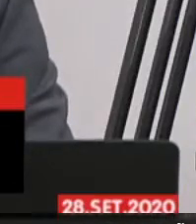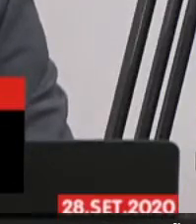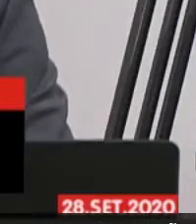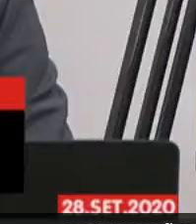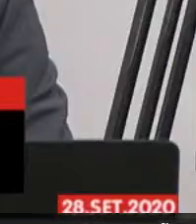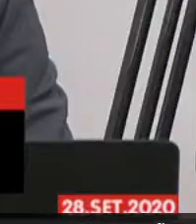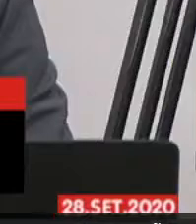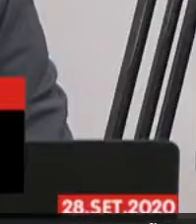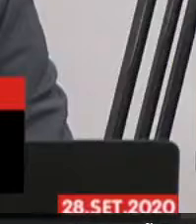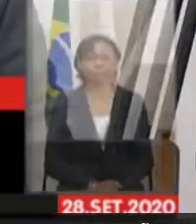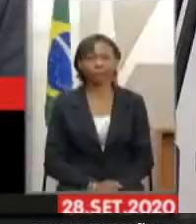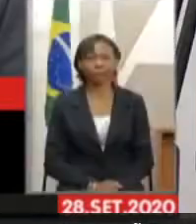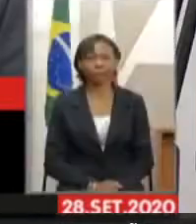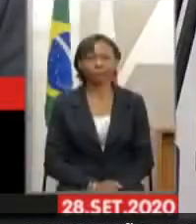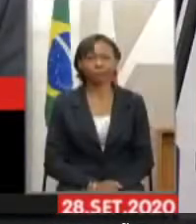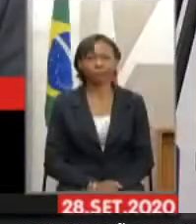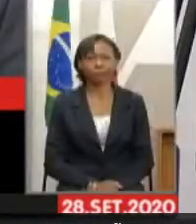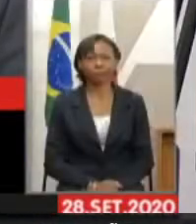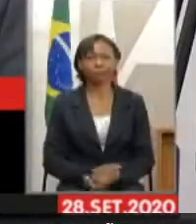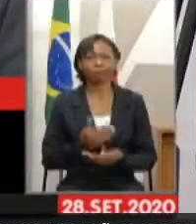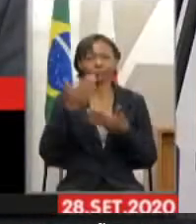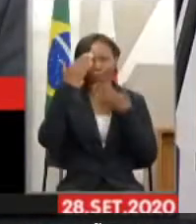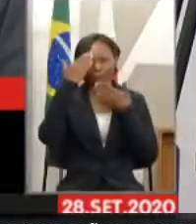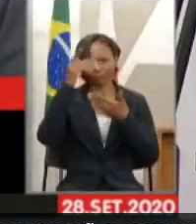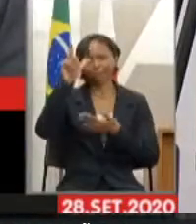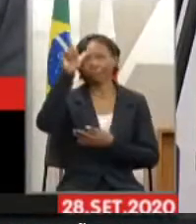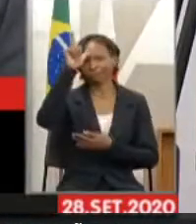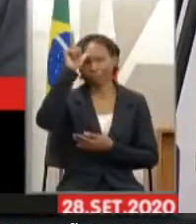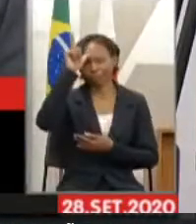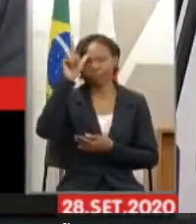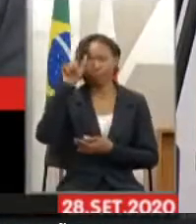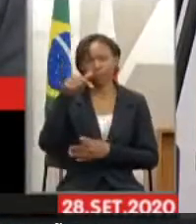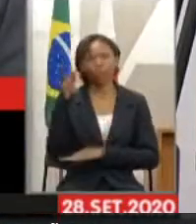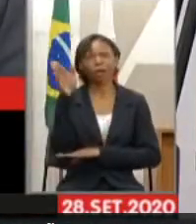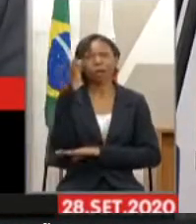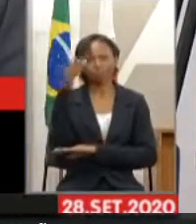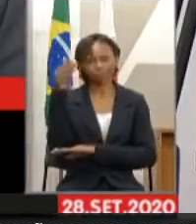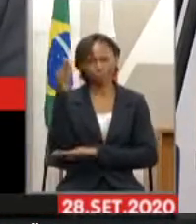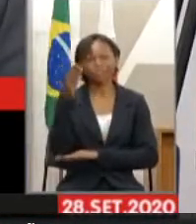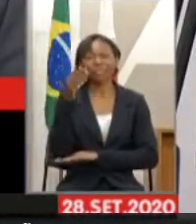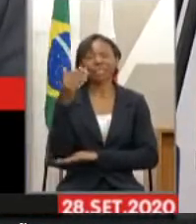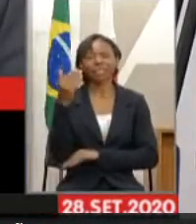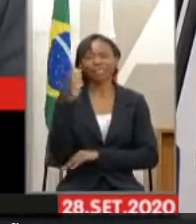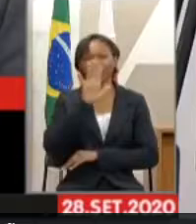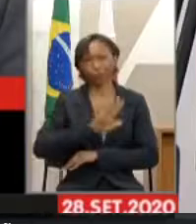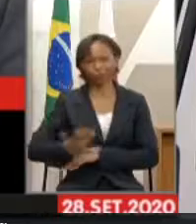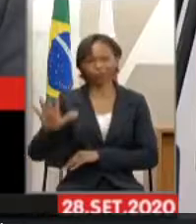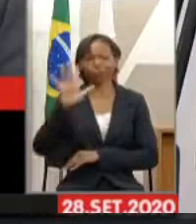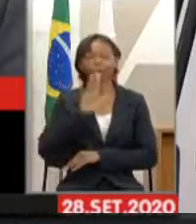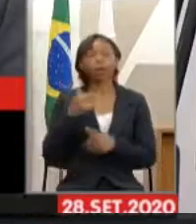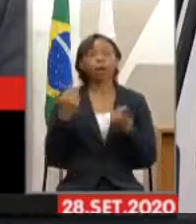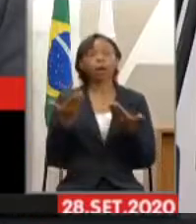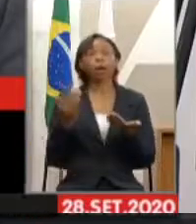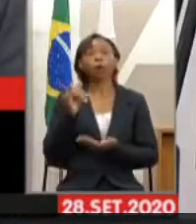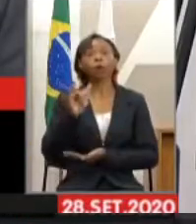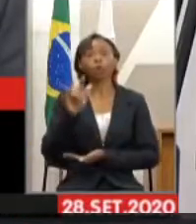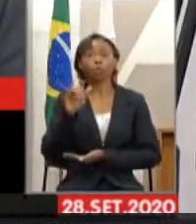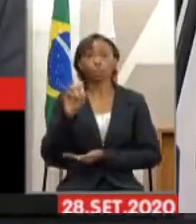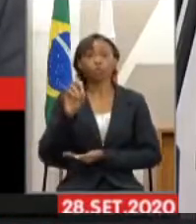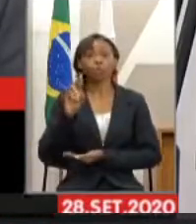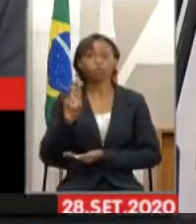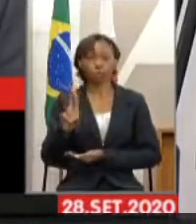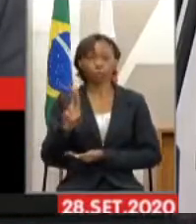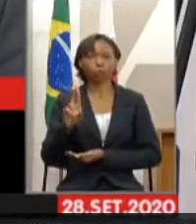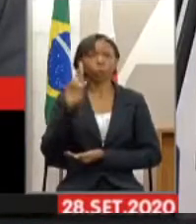para se esplanar o Igor Valério Rodrigues, diretor de esportes da Confederação Brasileira de Esportes dos